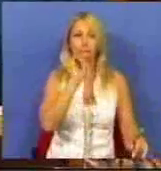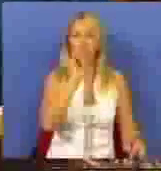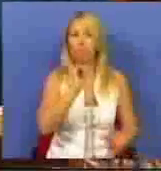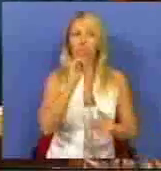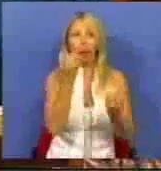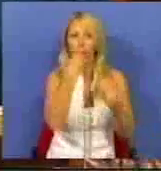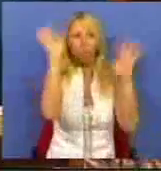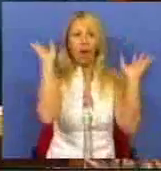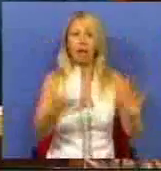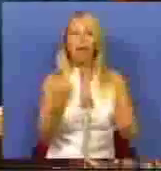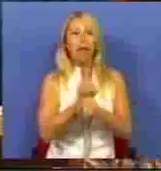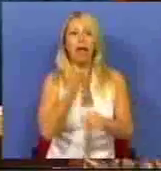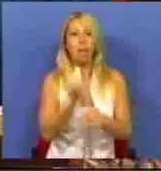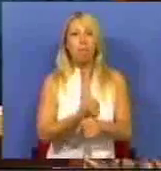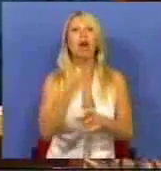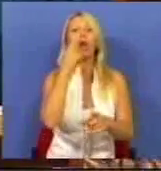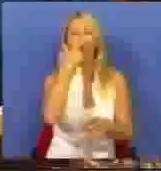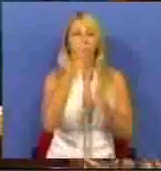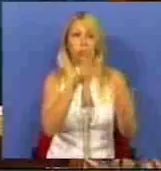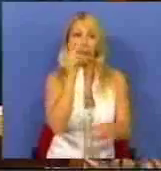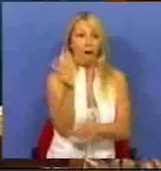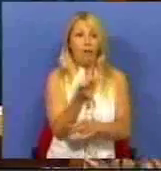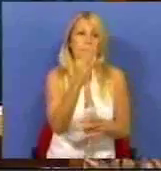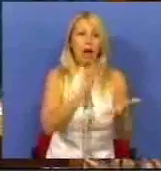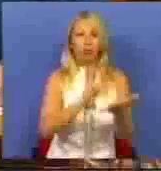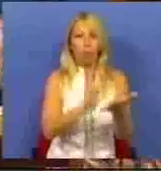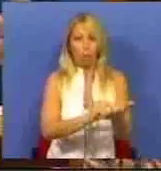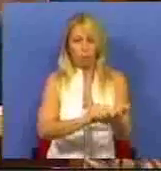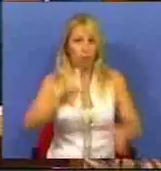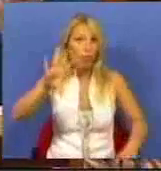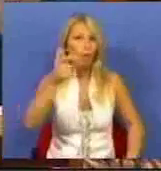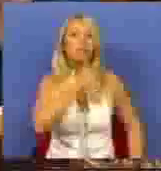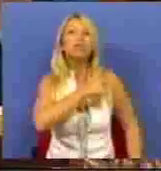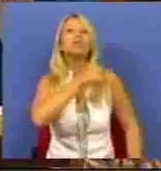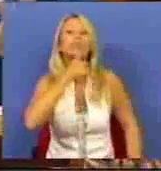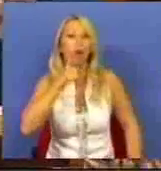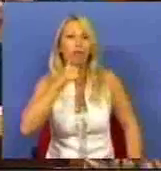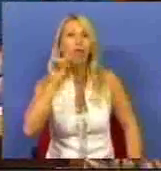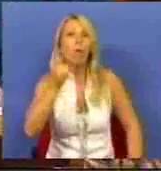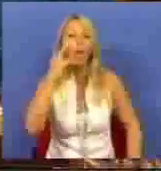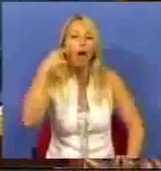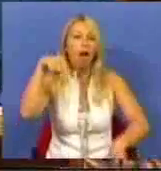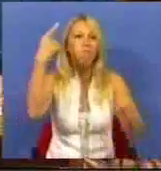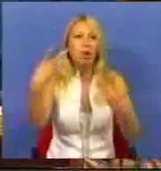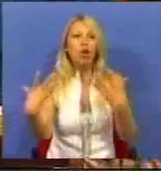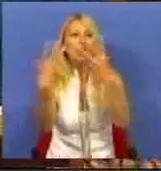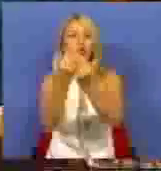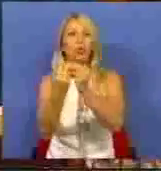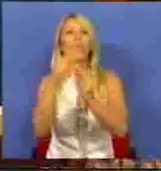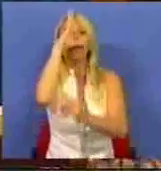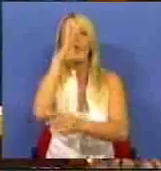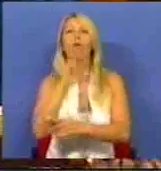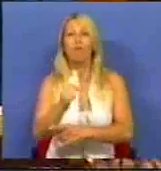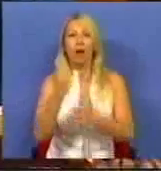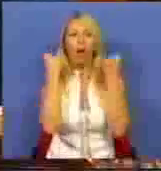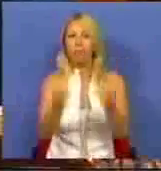precários, dos mais pobres. Para o país que sofre, o que surge, o que se impõe do lado do Governo é a